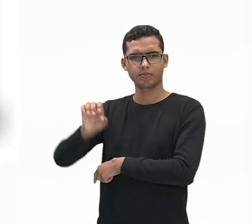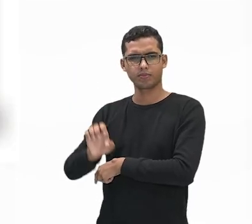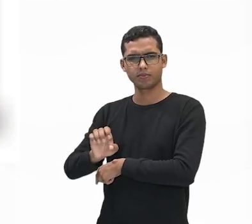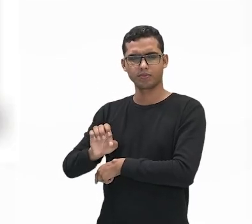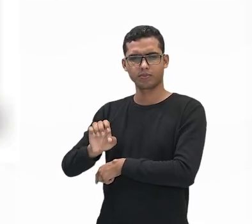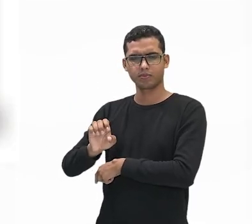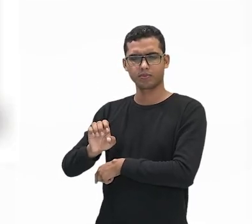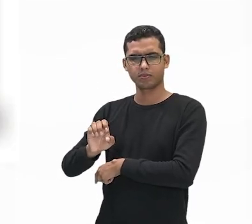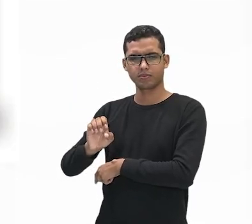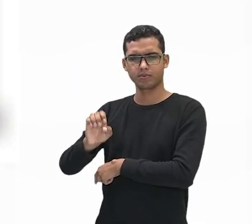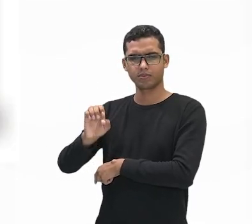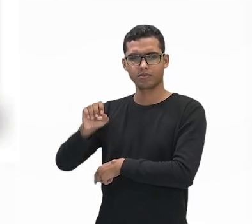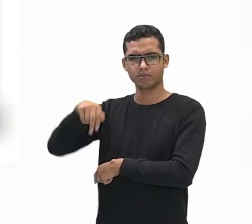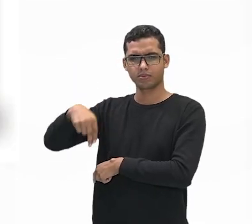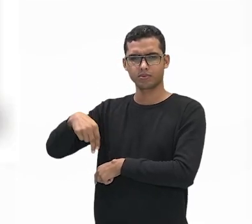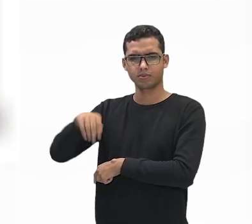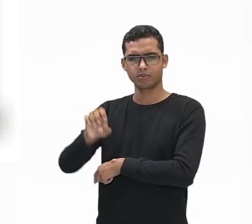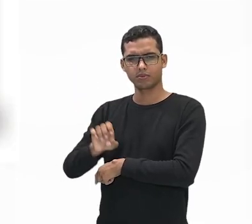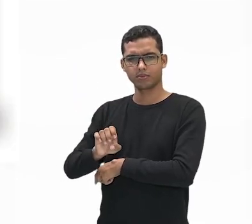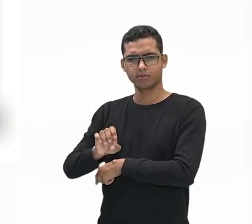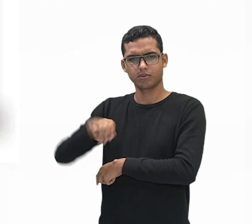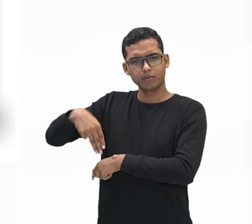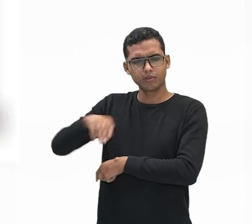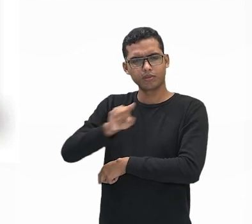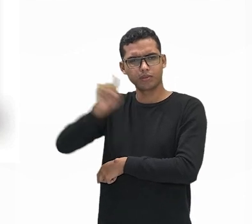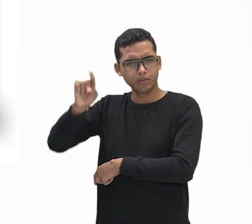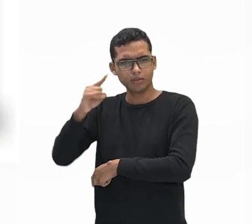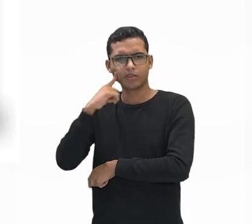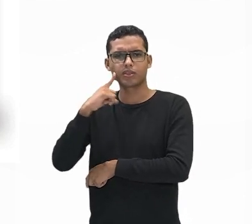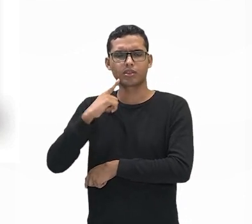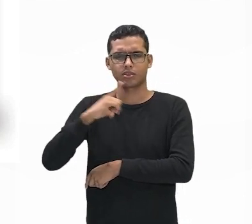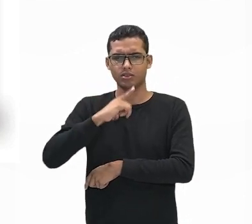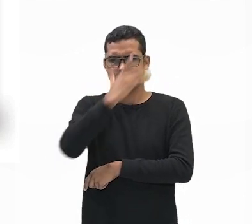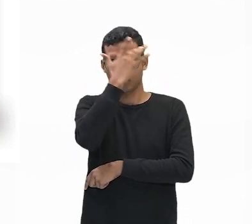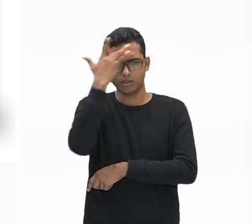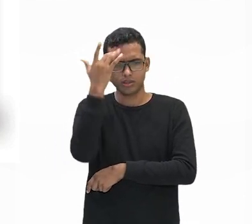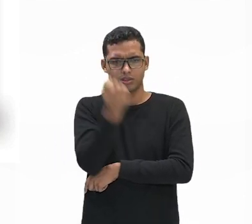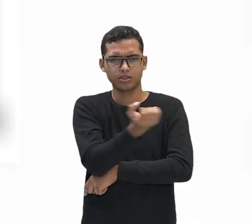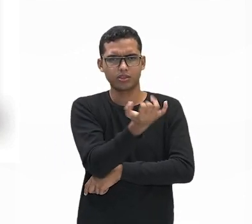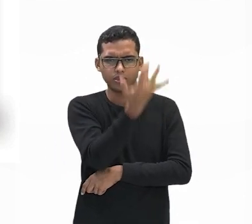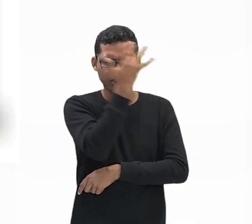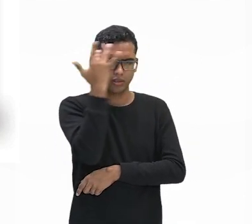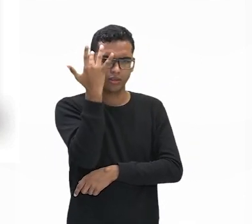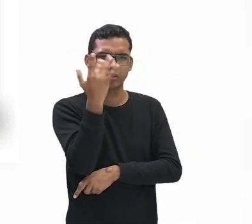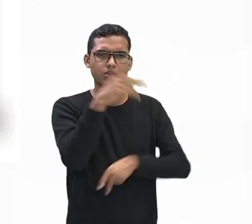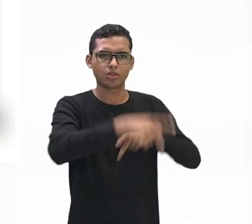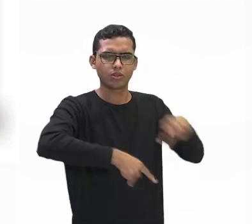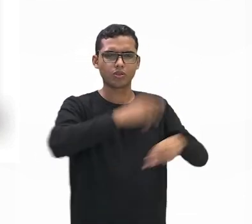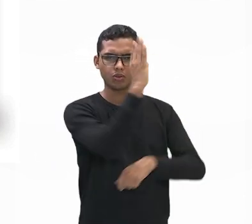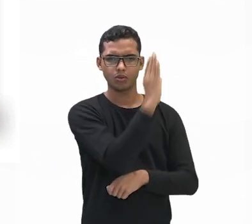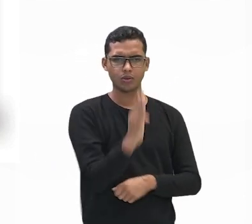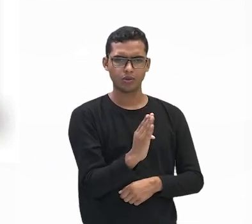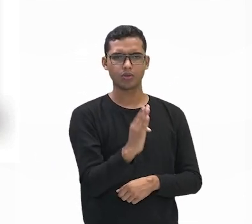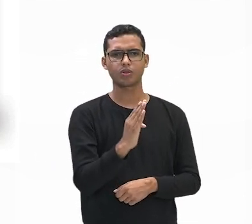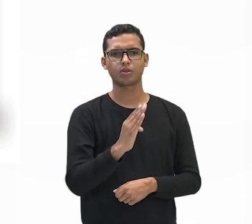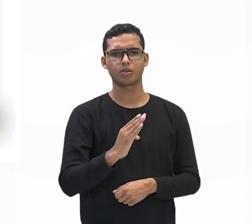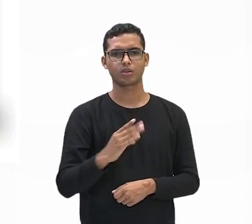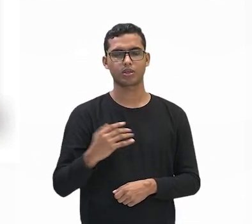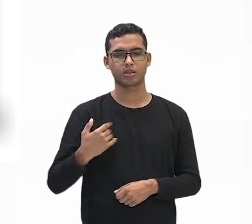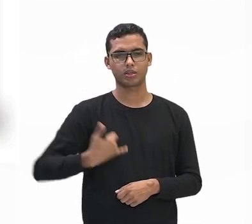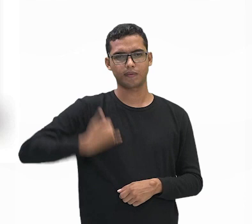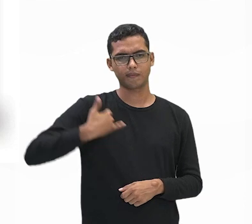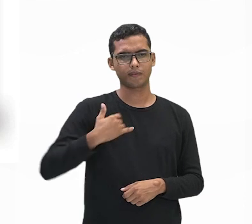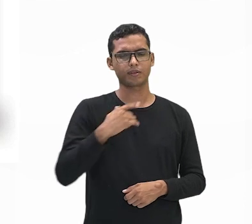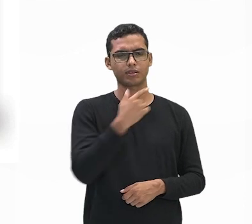uma parcela da população brasileira jovem de 15 a 29 anos que não está trabalhando nem estudando